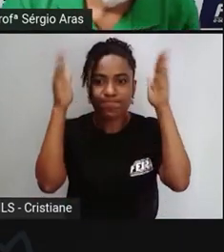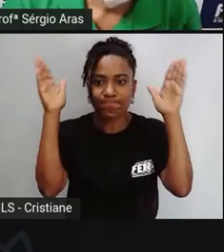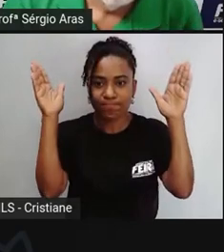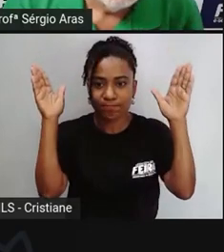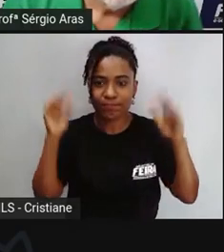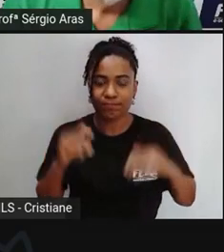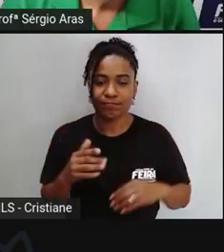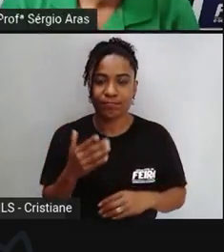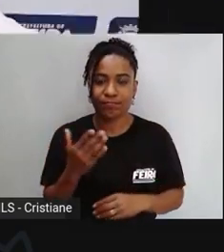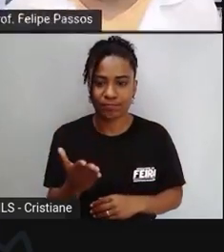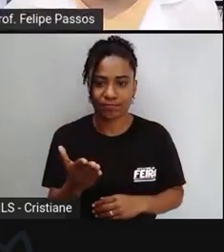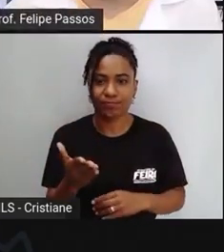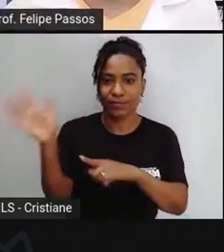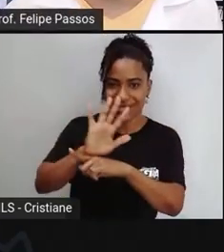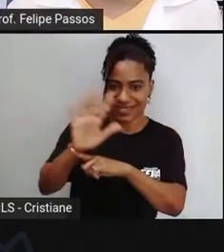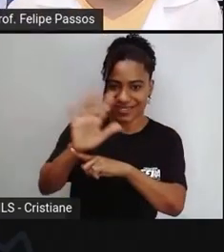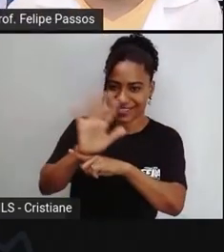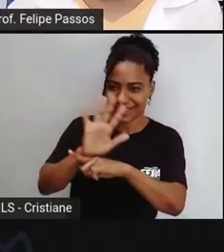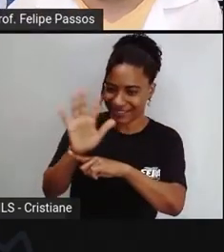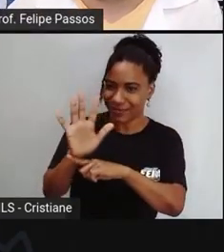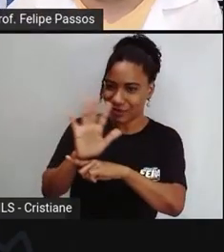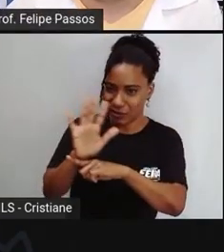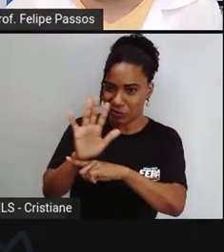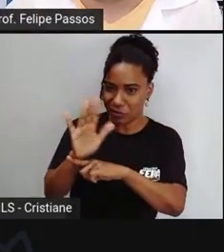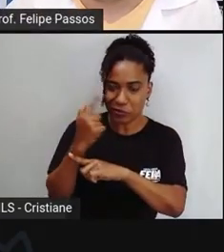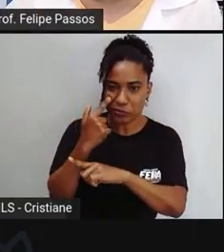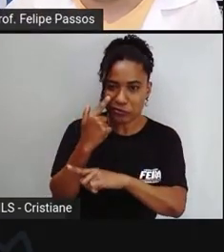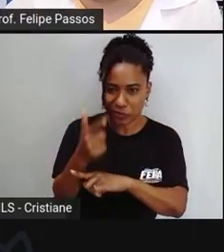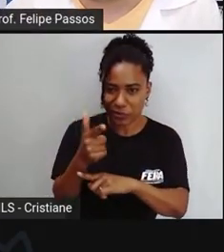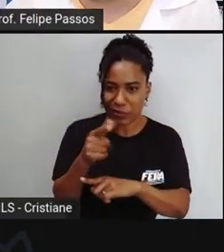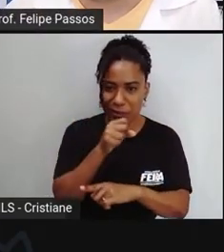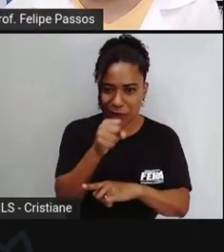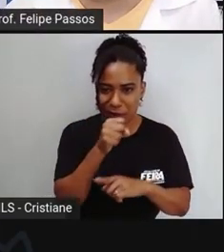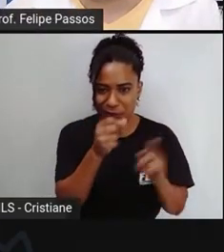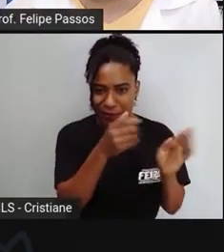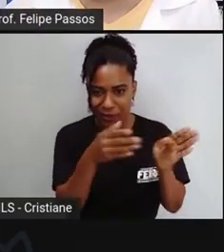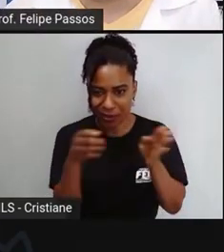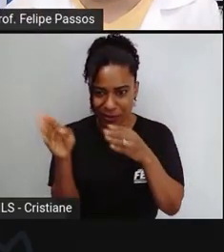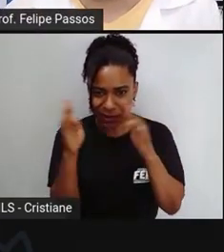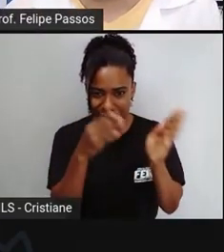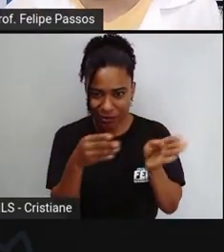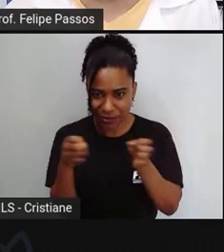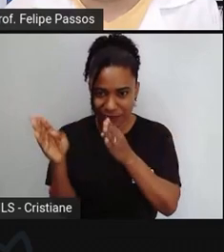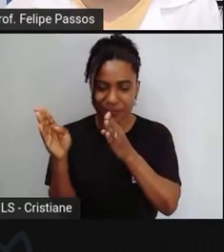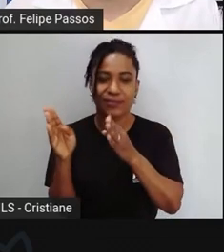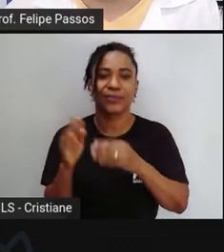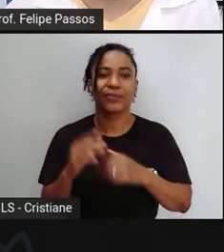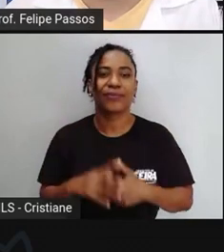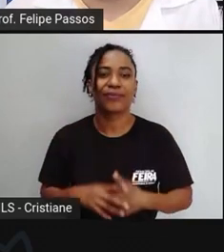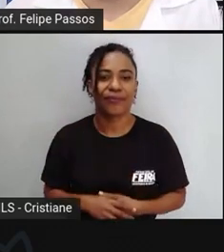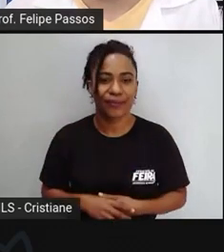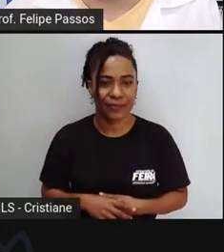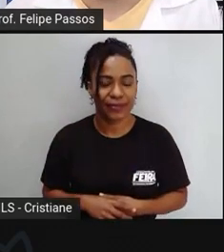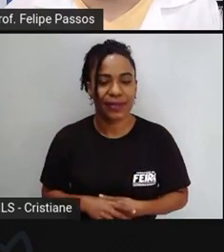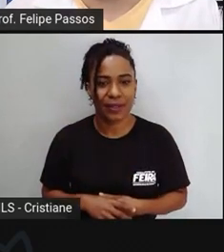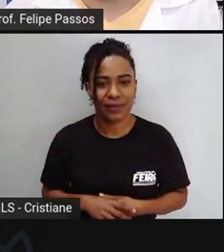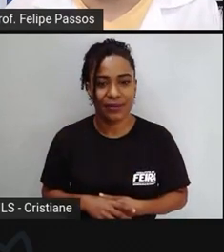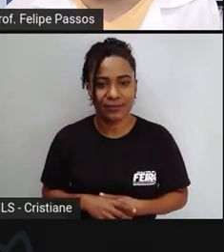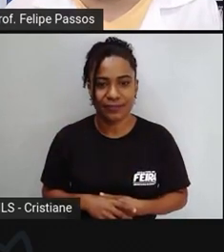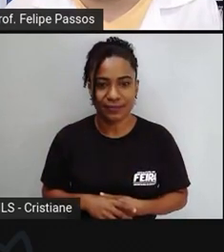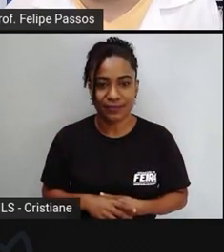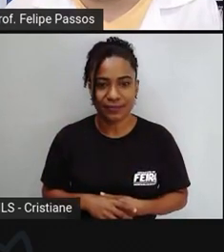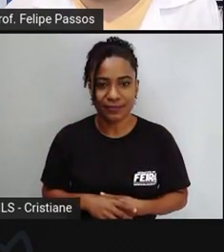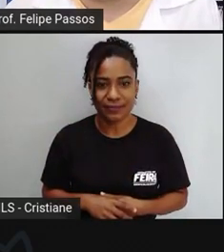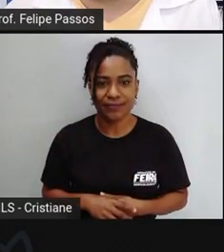esse vídeo que a gente pediu pra ser exibido ele